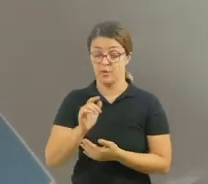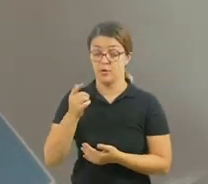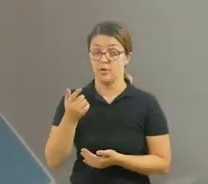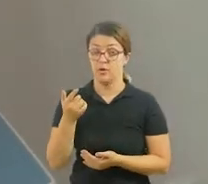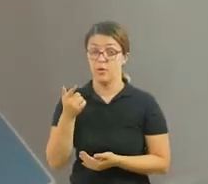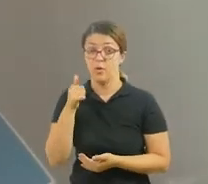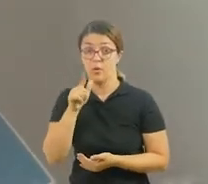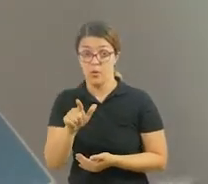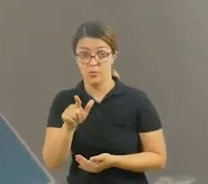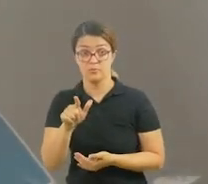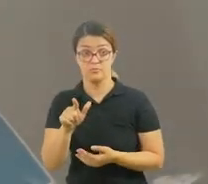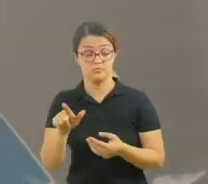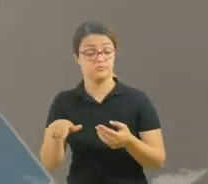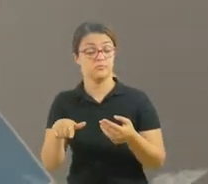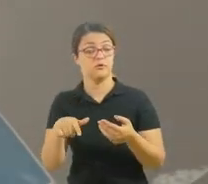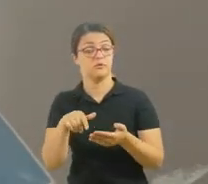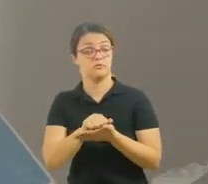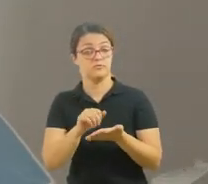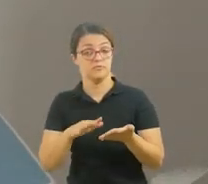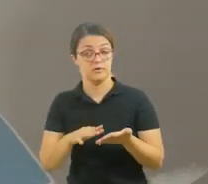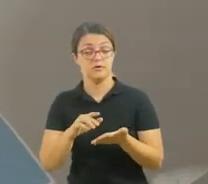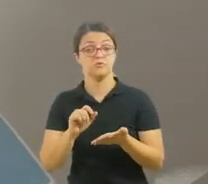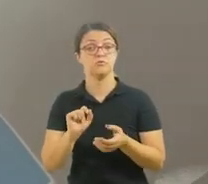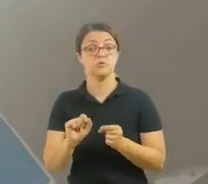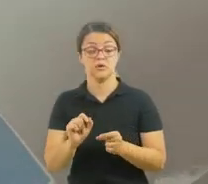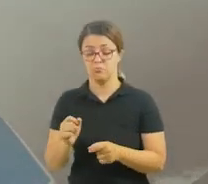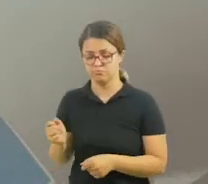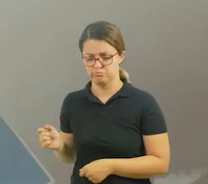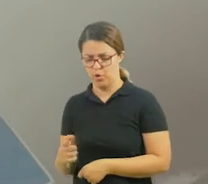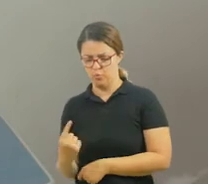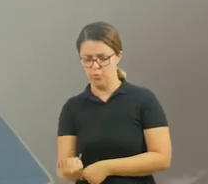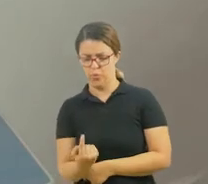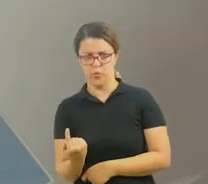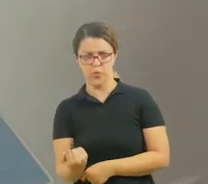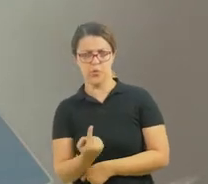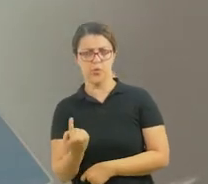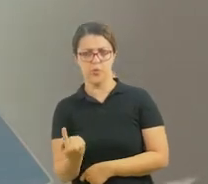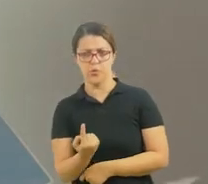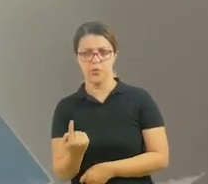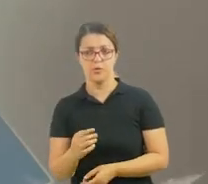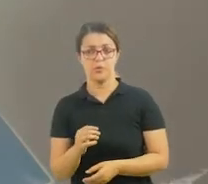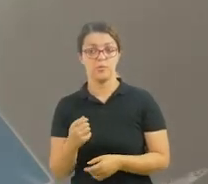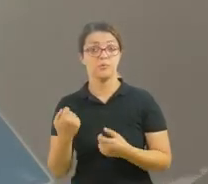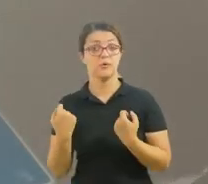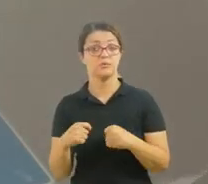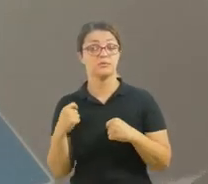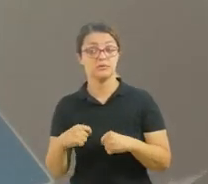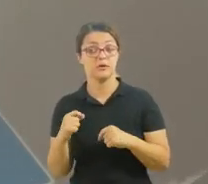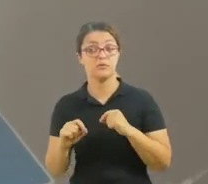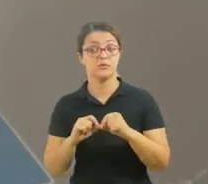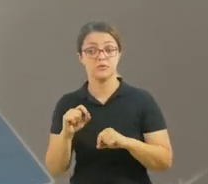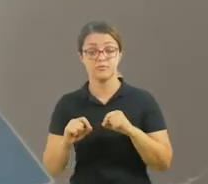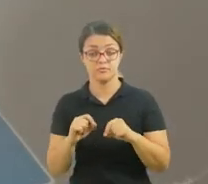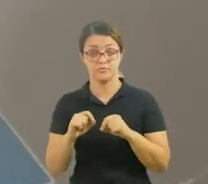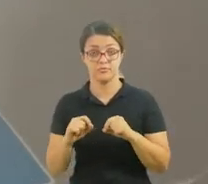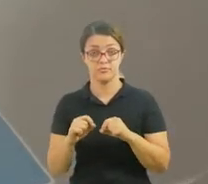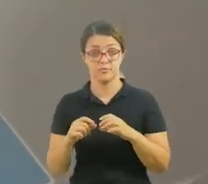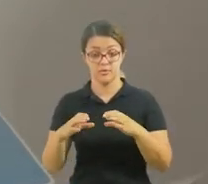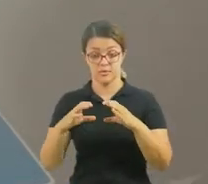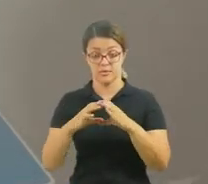próxima atividade é um peão. O que vocês vão precisar? Precisaremos de um CD,